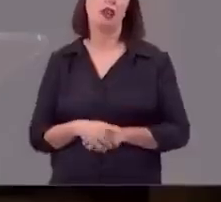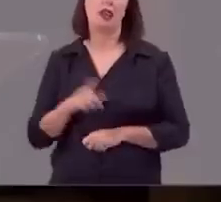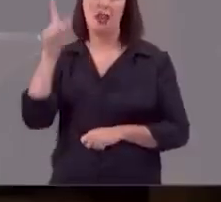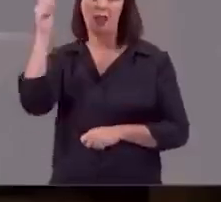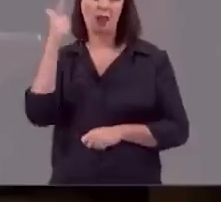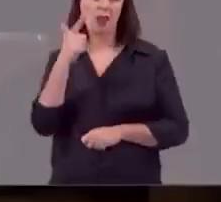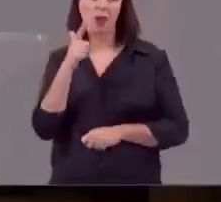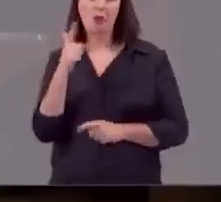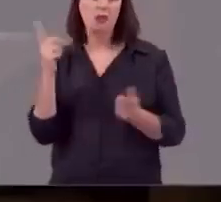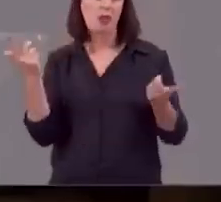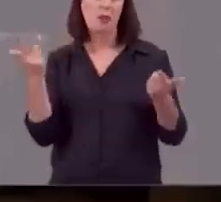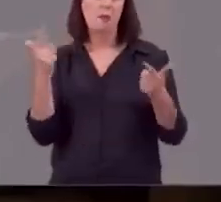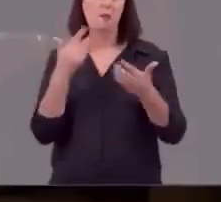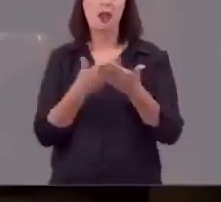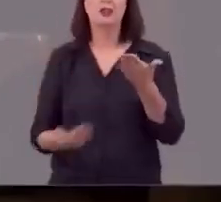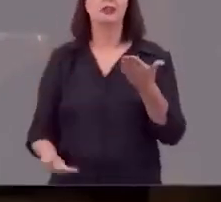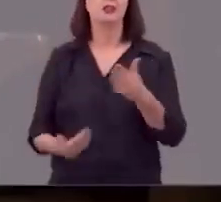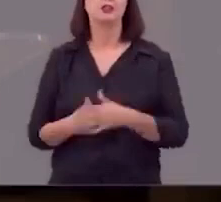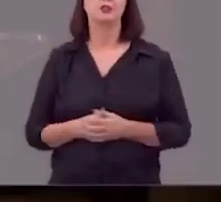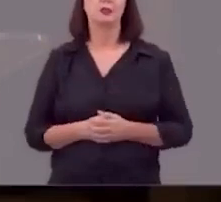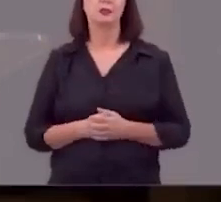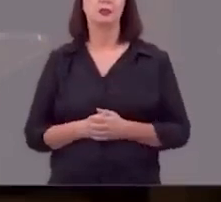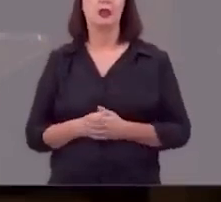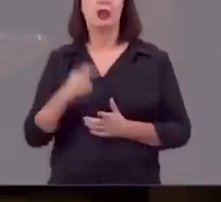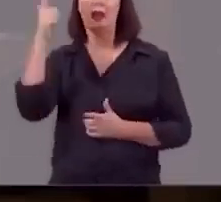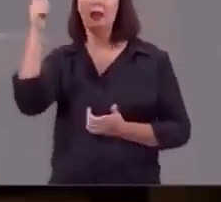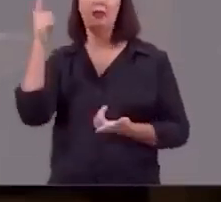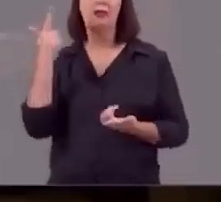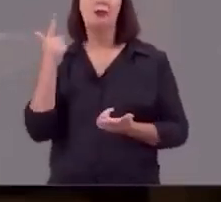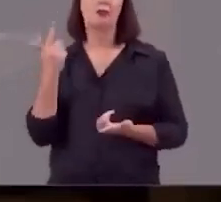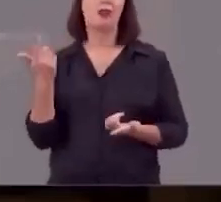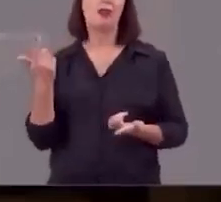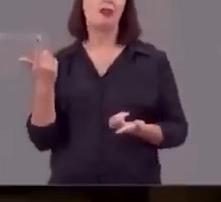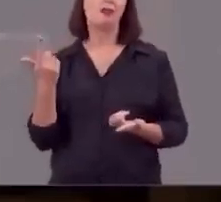tem causa perdida para ele não tem perdão